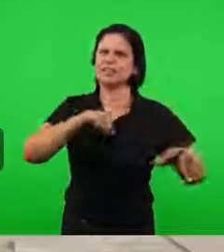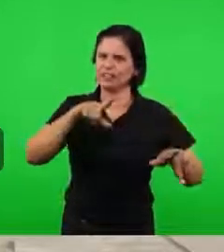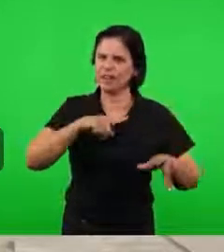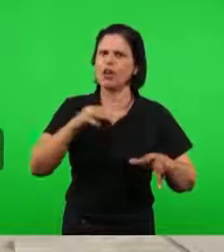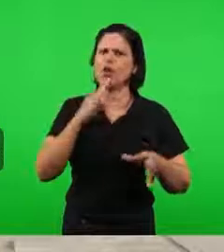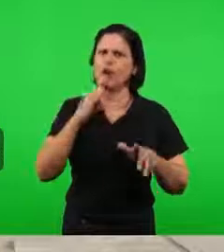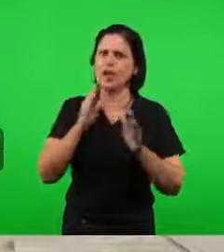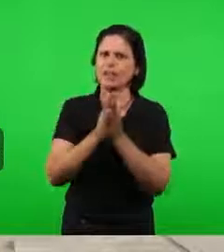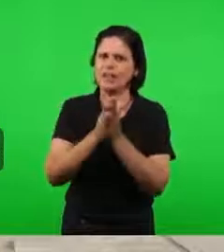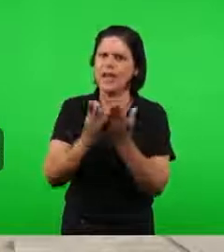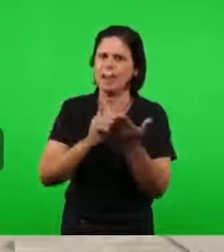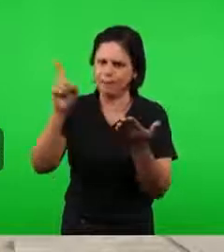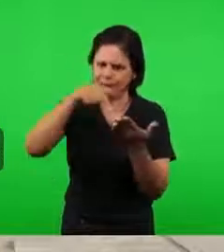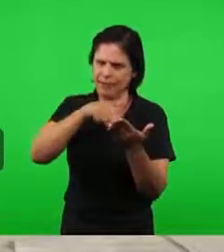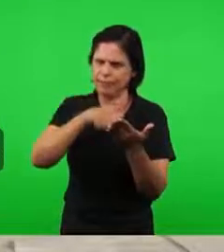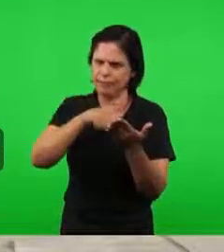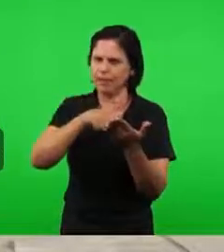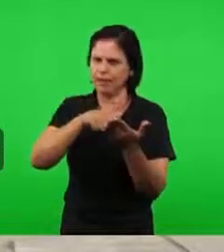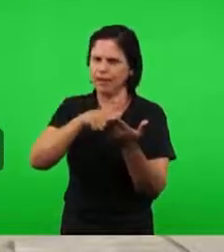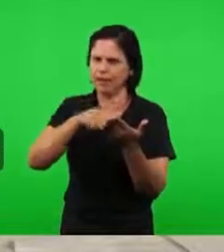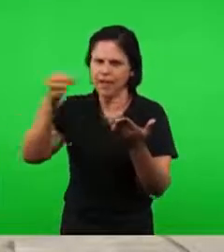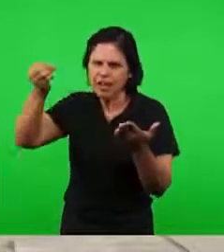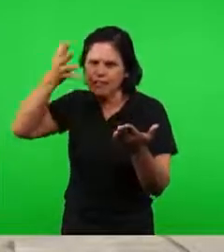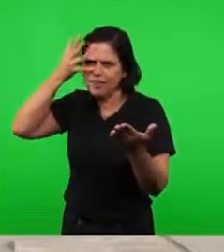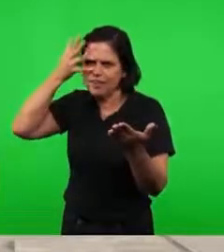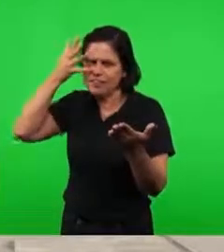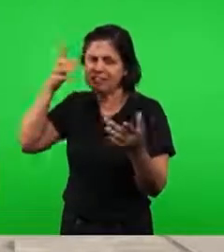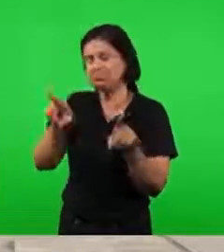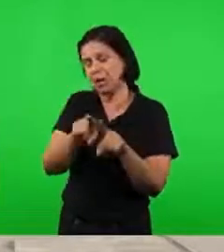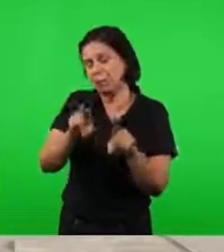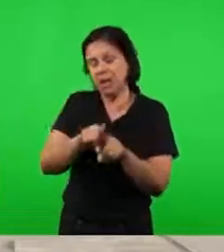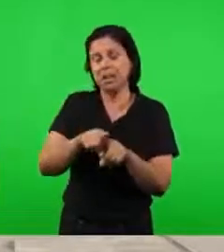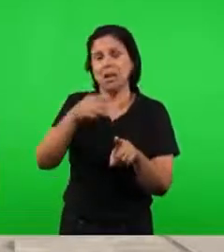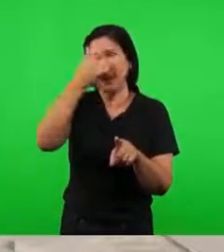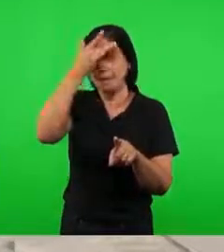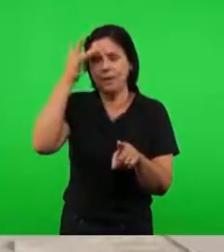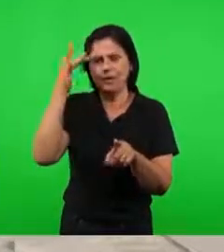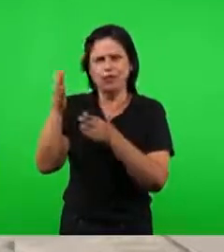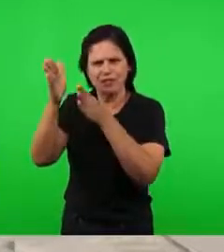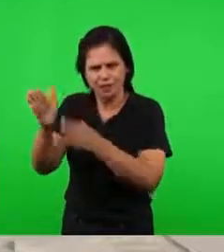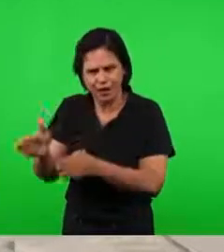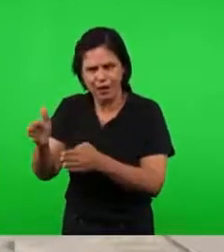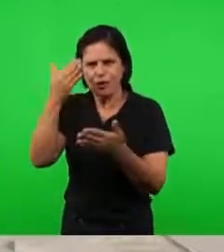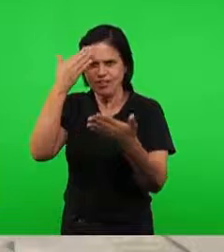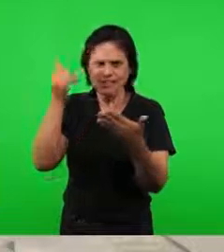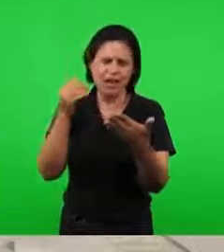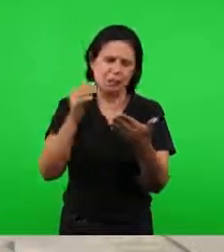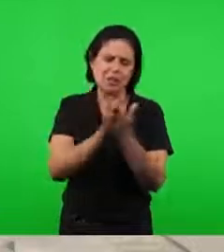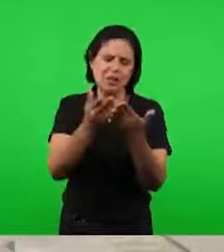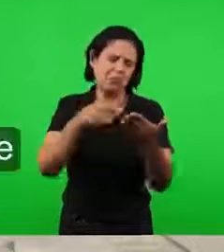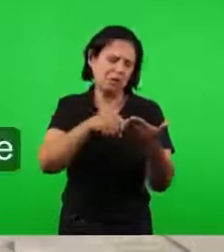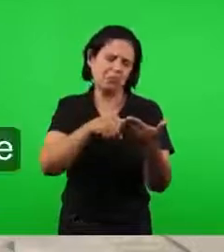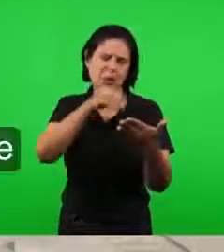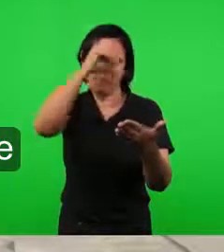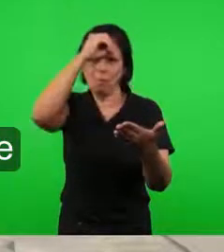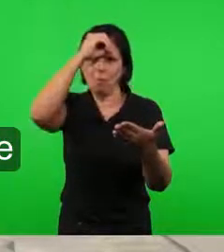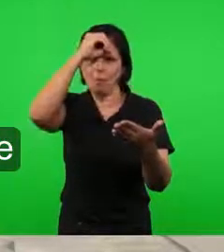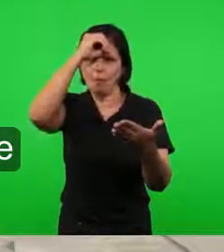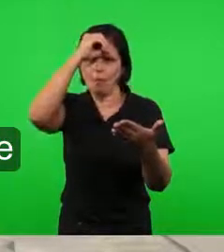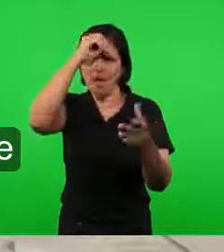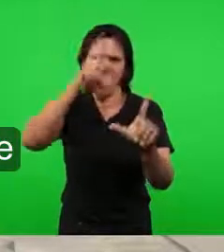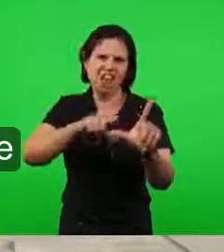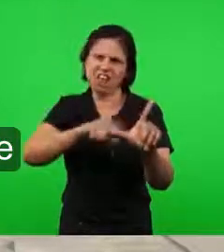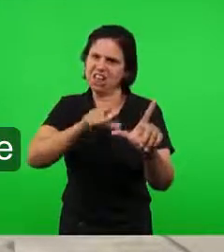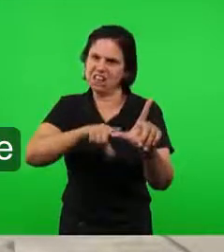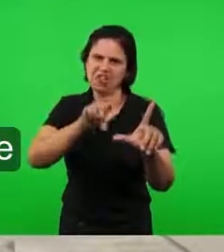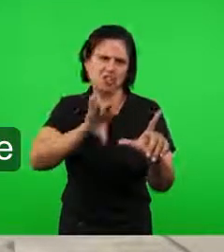palavra, a Bíblia, na sua eficácia, e sabe o que é a Bíblia, na sua consciência. São definições que têm valor,